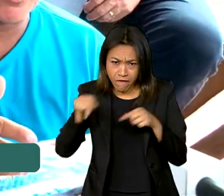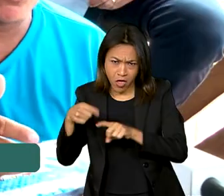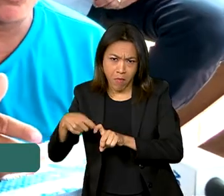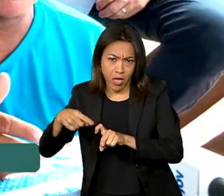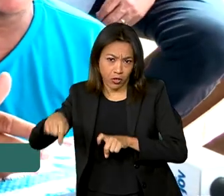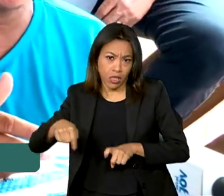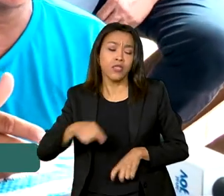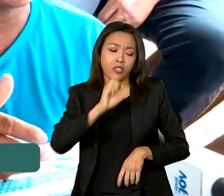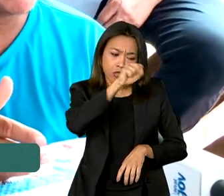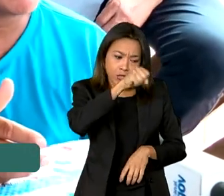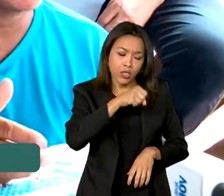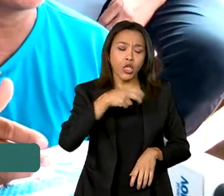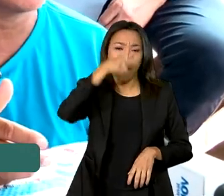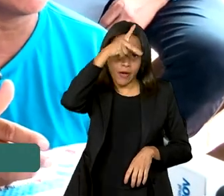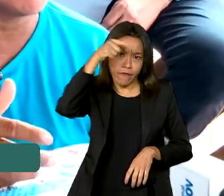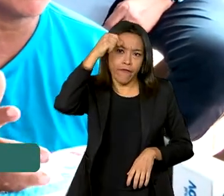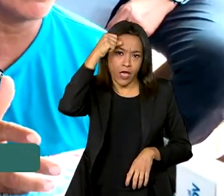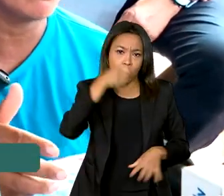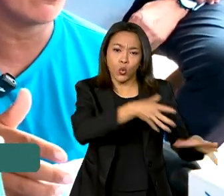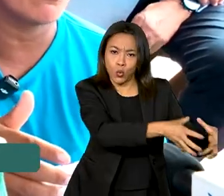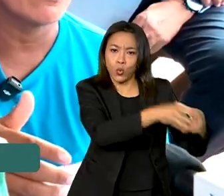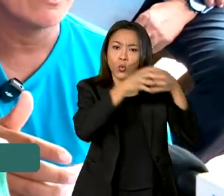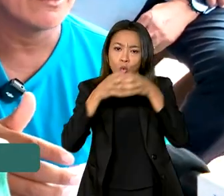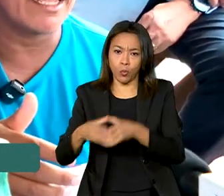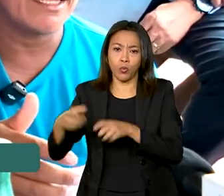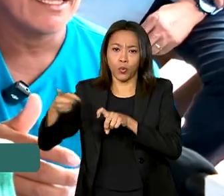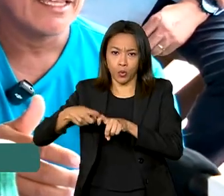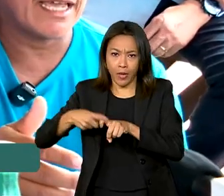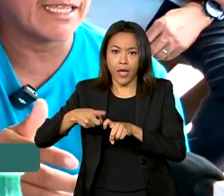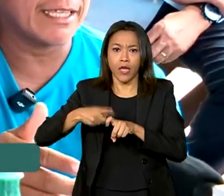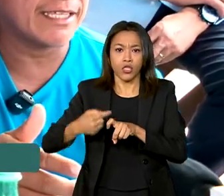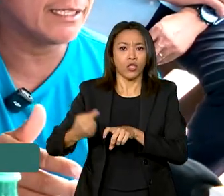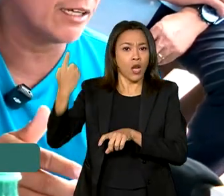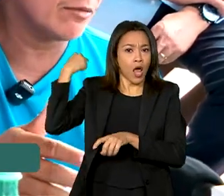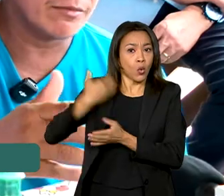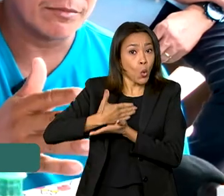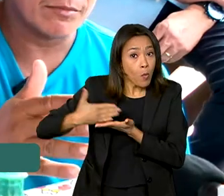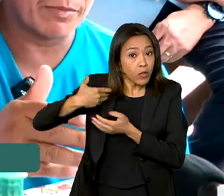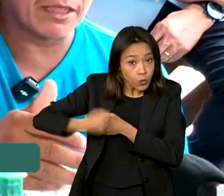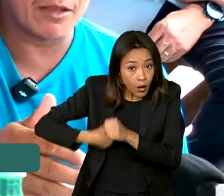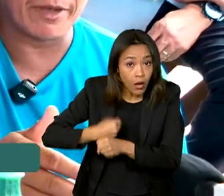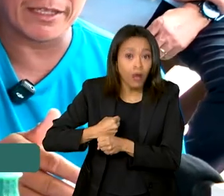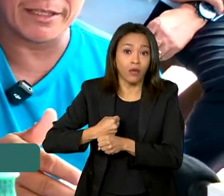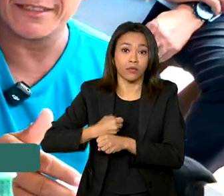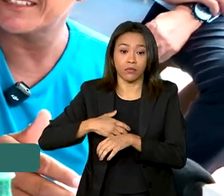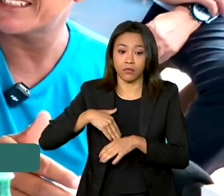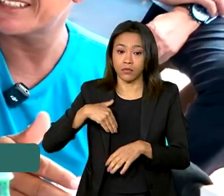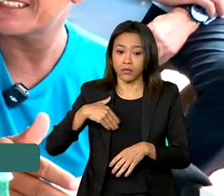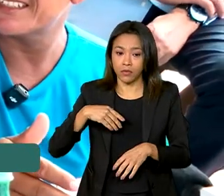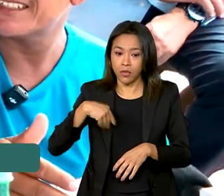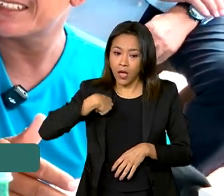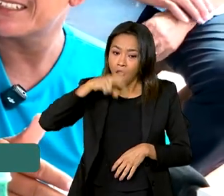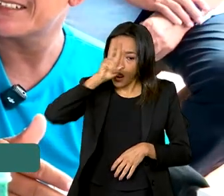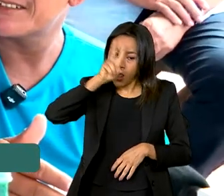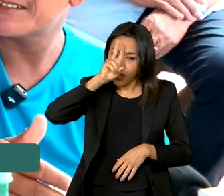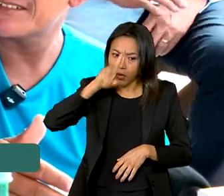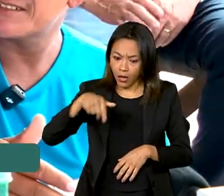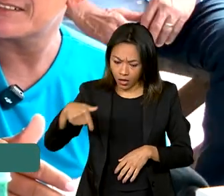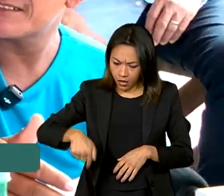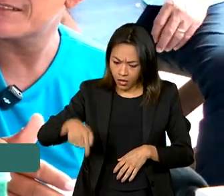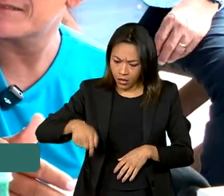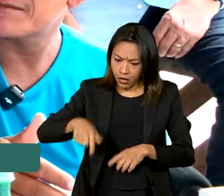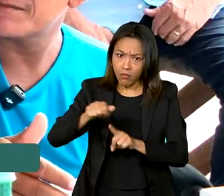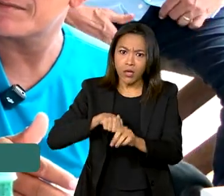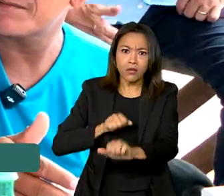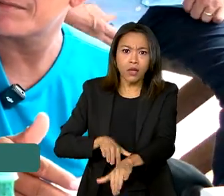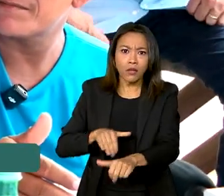ano, o prefeito trouxe uma equipe de médicos aqui para a gente no mês do ano logo, né? Aí daí não apareceu É só para você lembrar, nós estamos no mês de